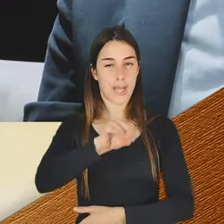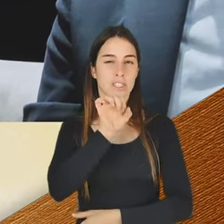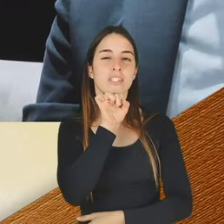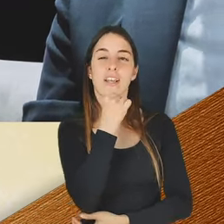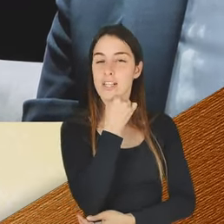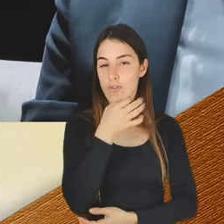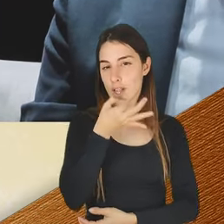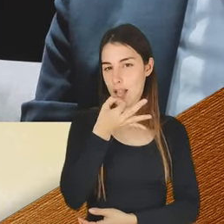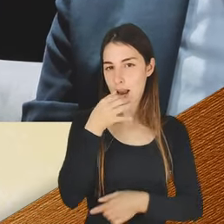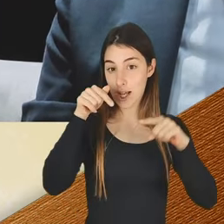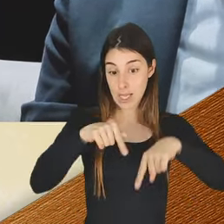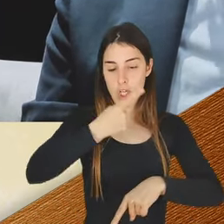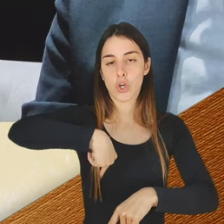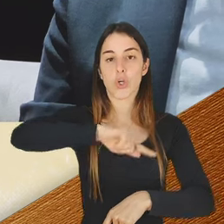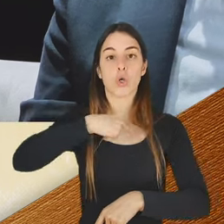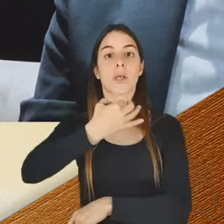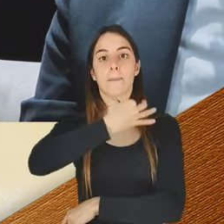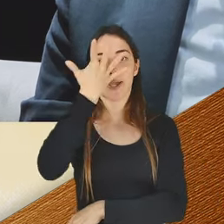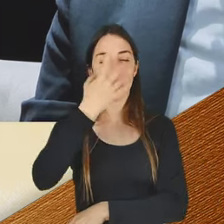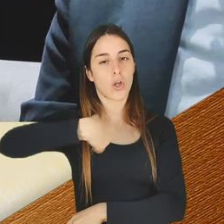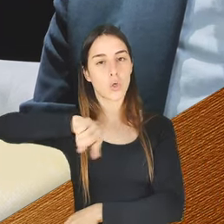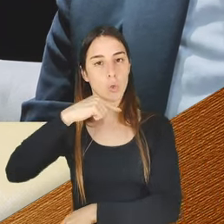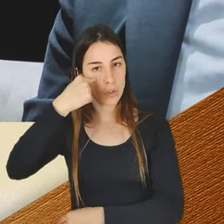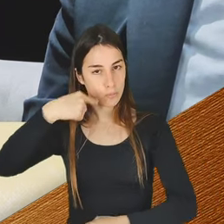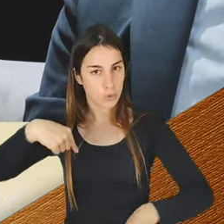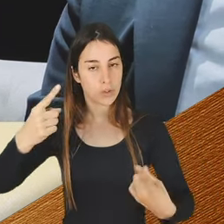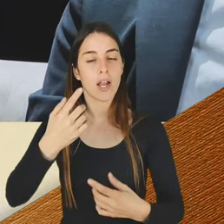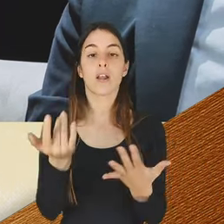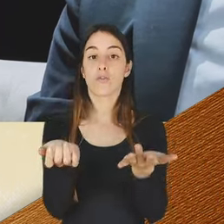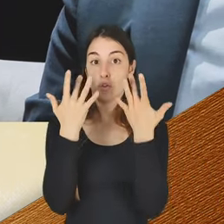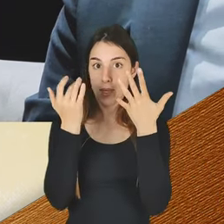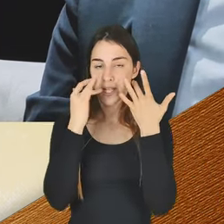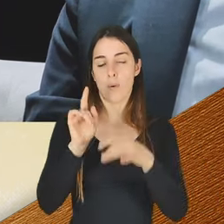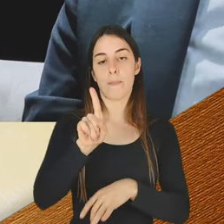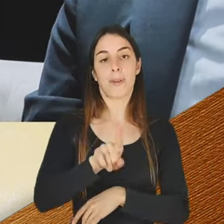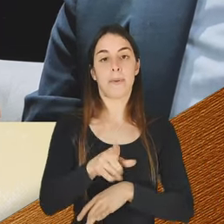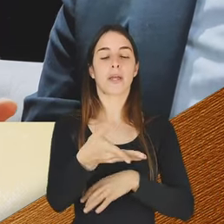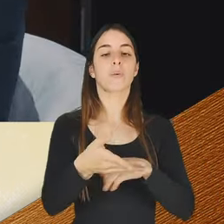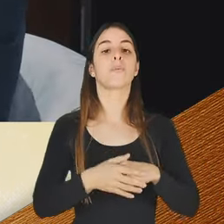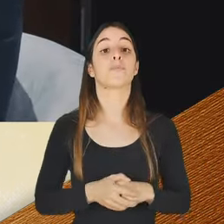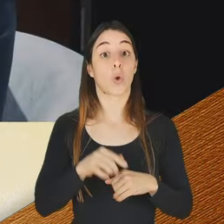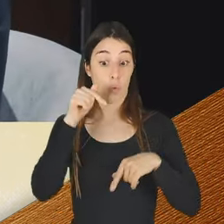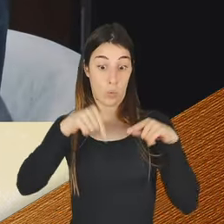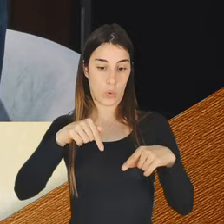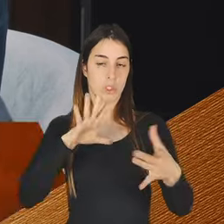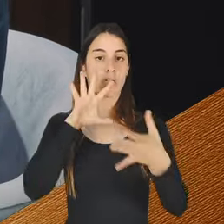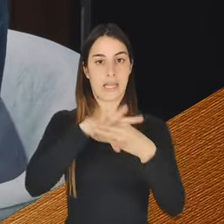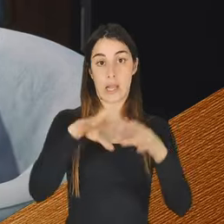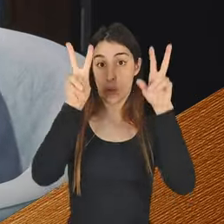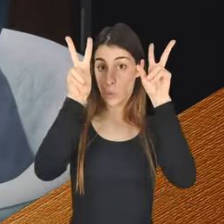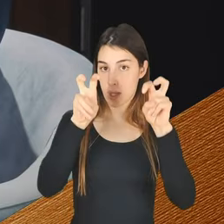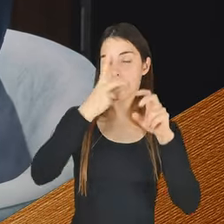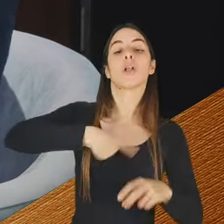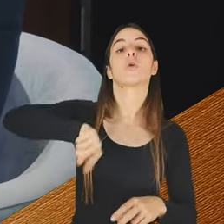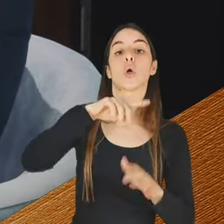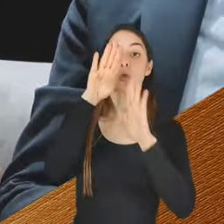E já sabem que nós aqui, na nossa manhã, queremos trazer as notícias em primeira mão. Hoje, e relacionado com o tema do